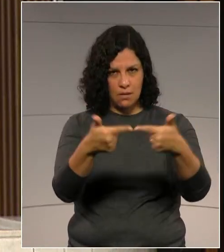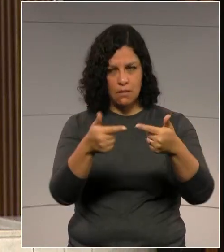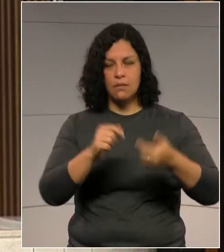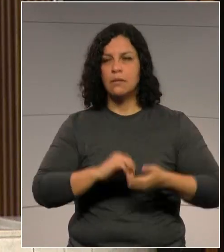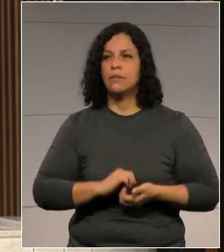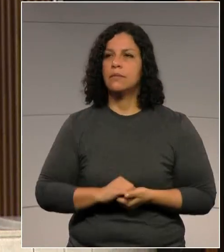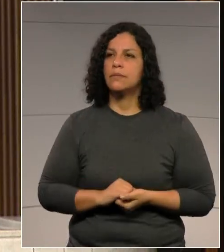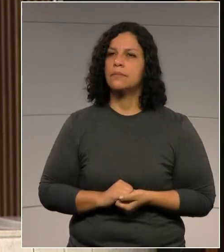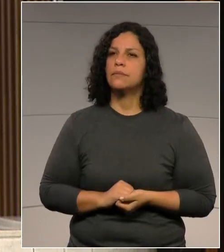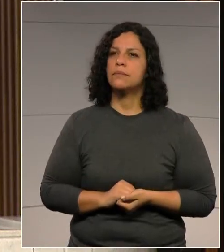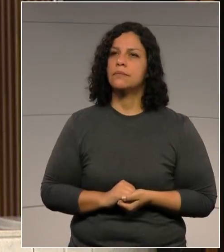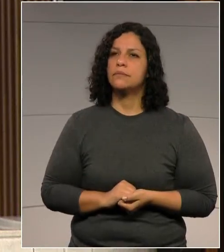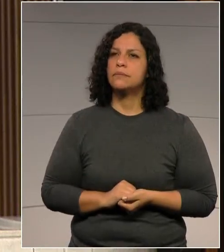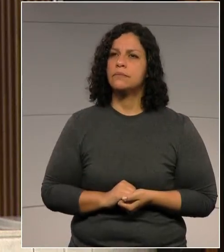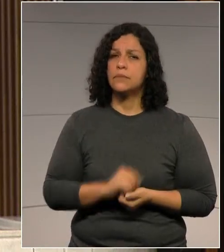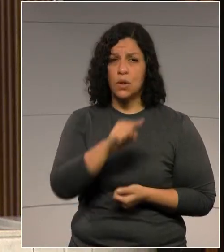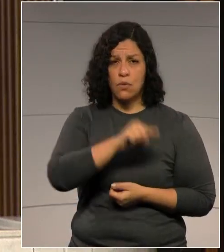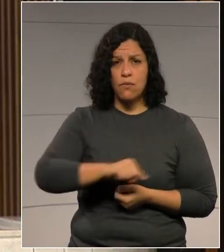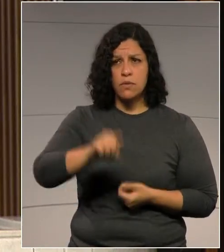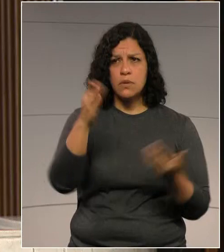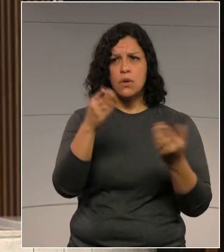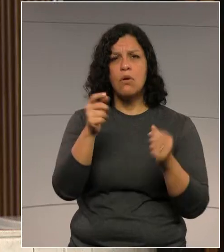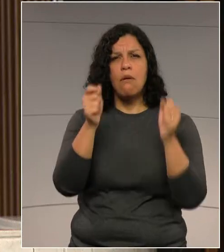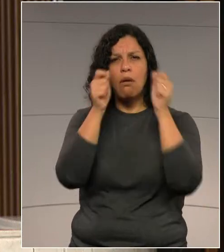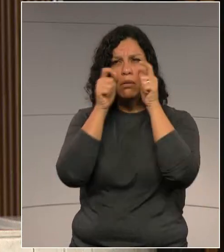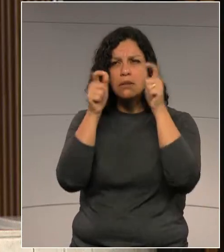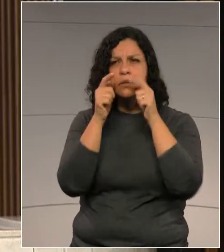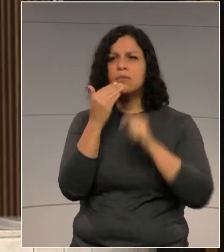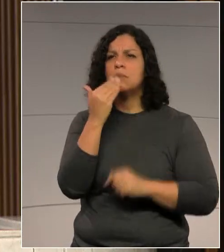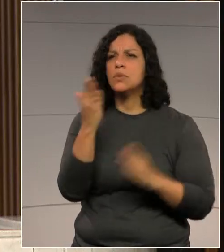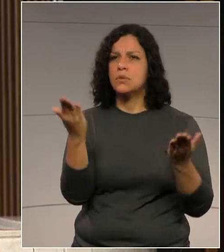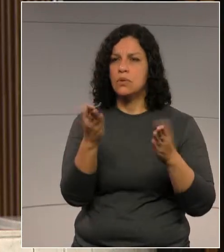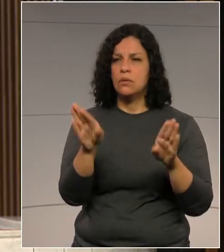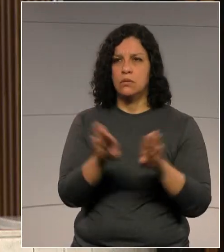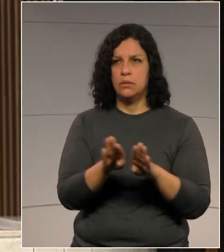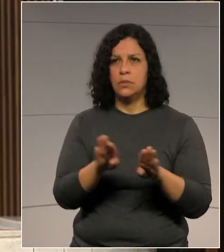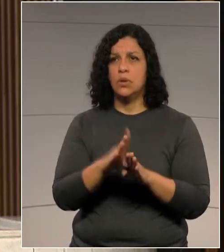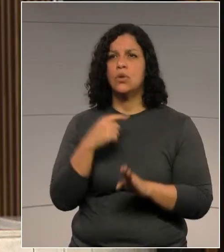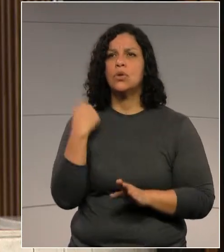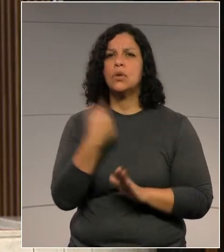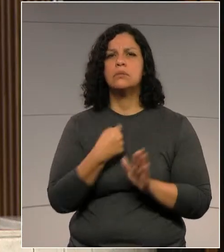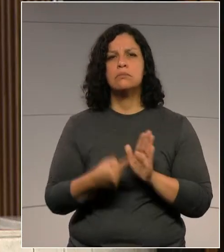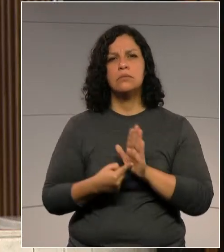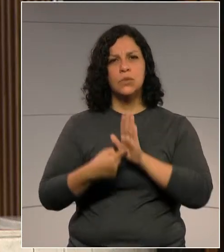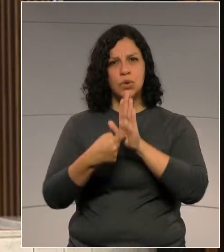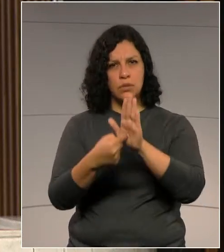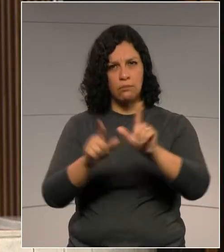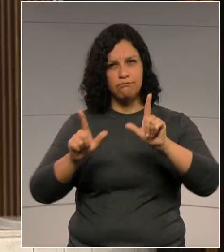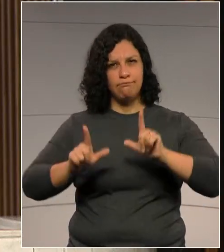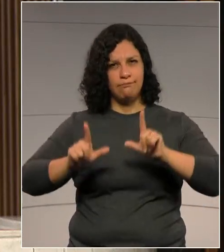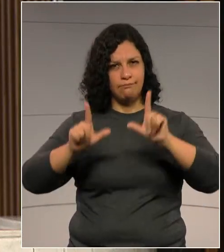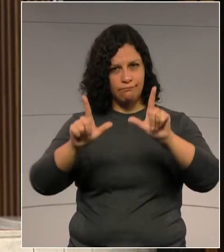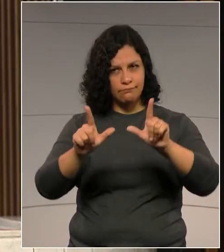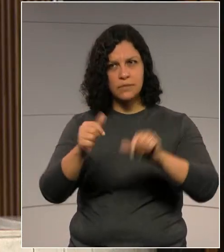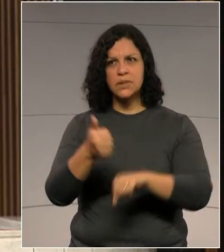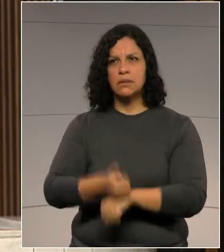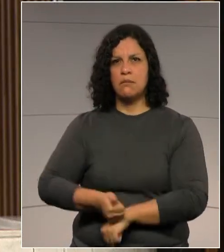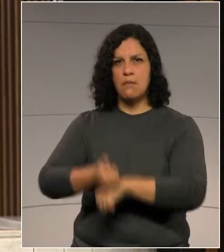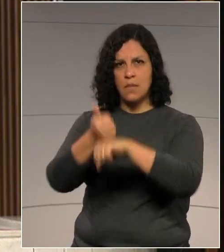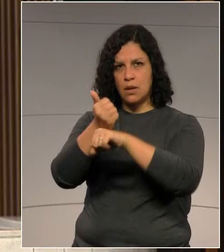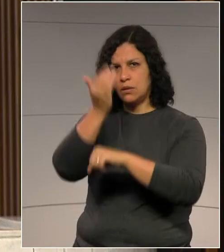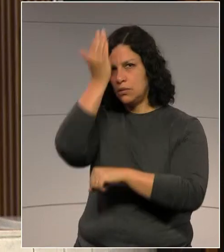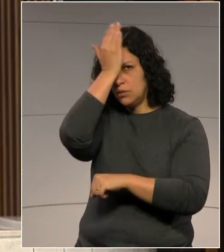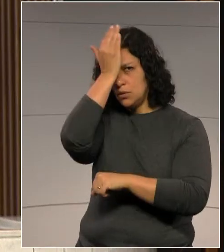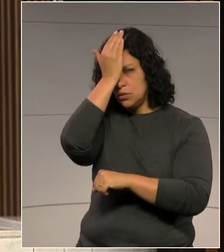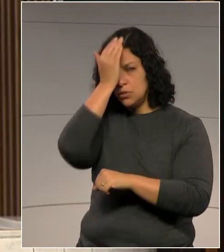Legislativa. Senhoras e senhores, um momento de atenção apenas. Nosso manifesto aqui, líder Hussein, contra a